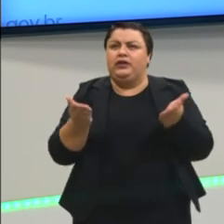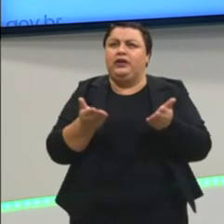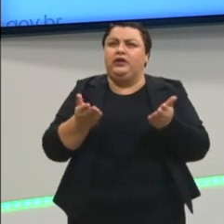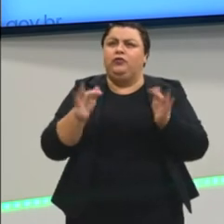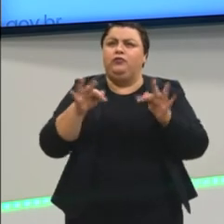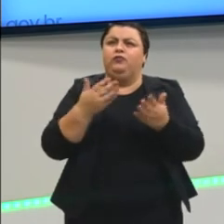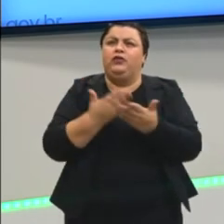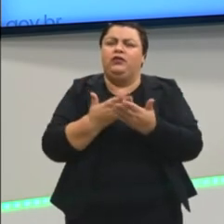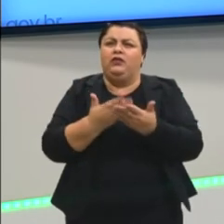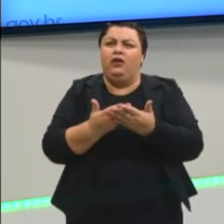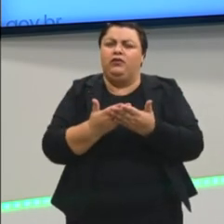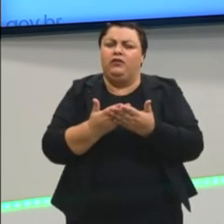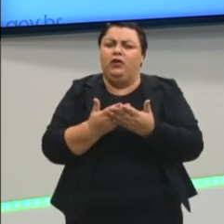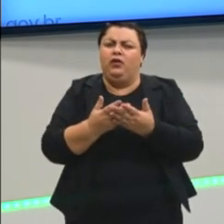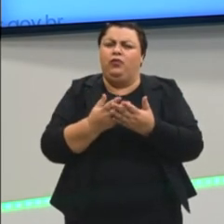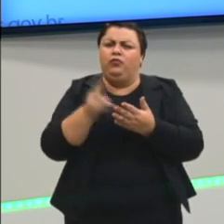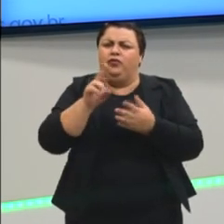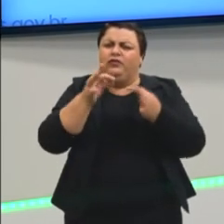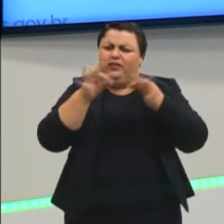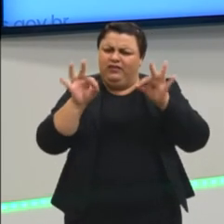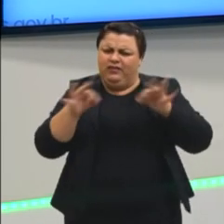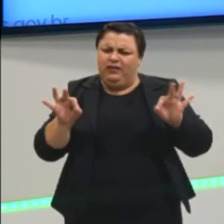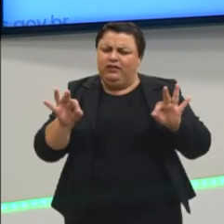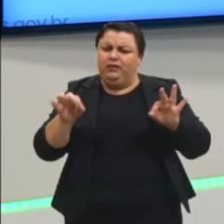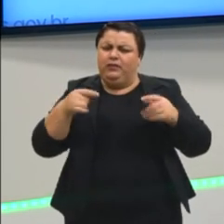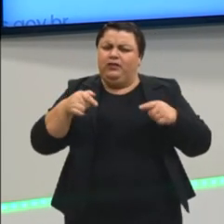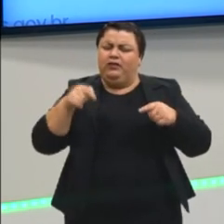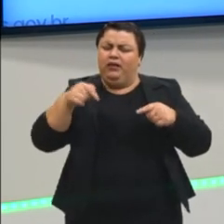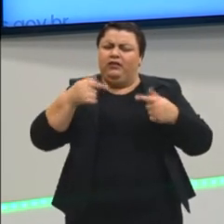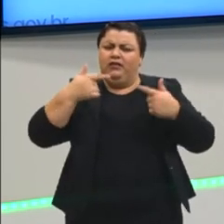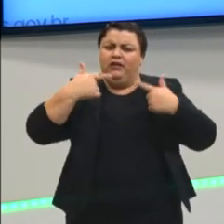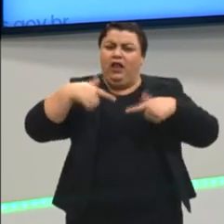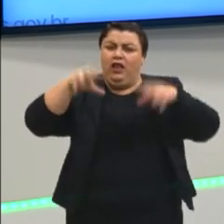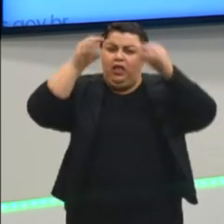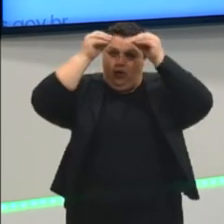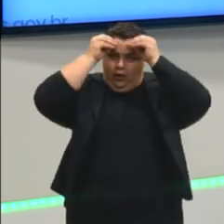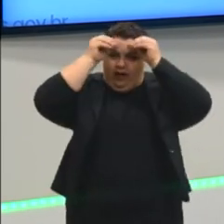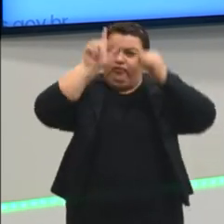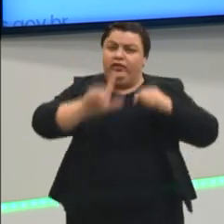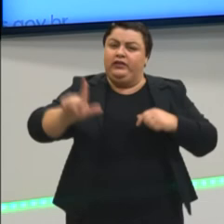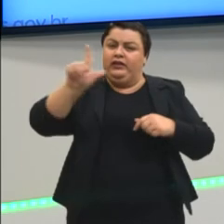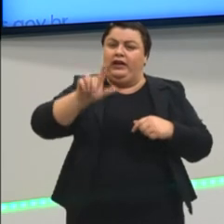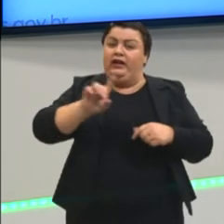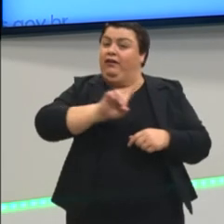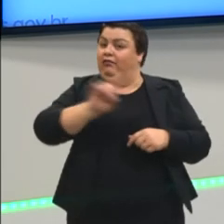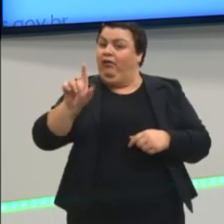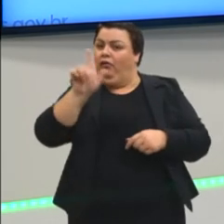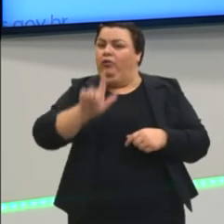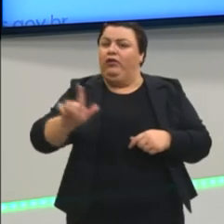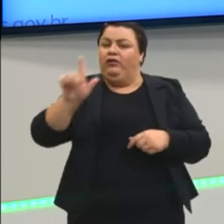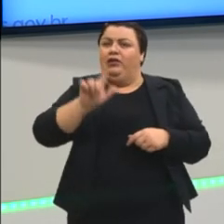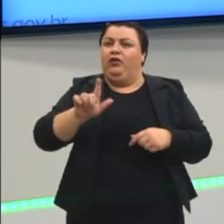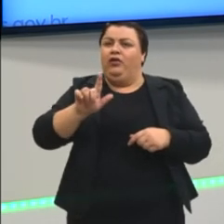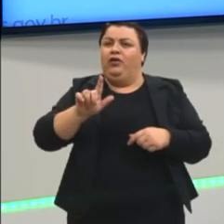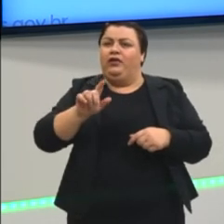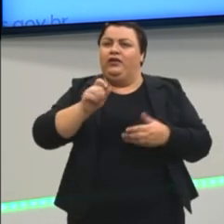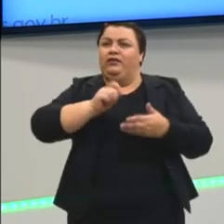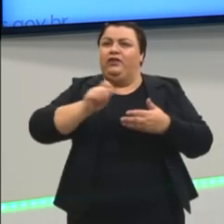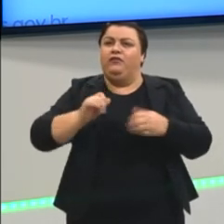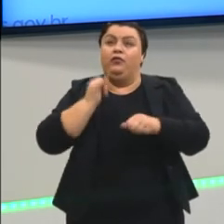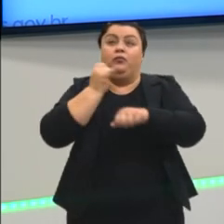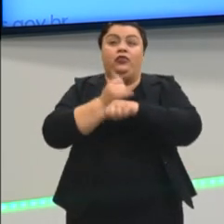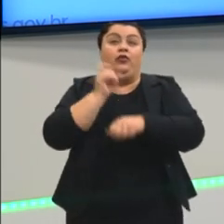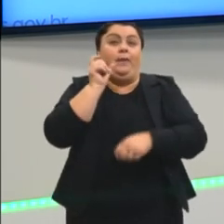entendendo que apesar da linguagem literária e da linguagem não literária serem como objeto a palavra,